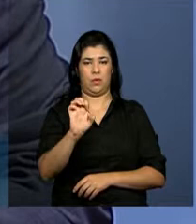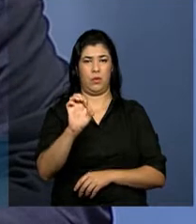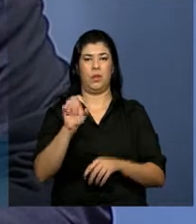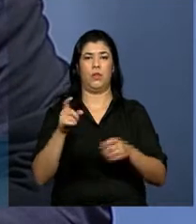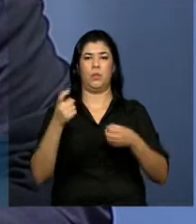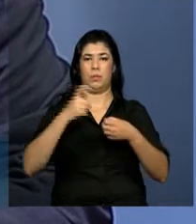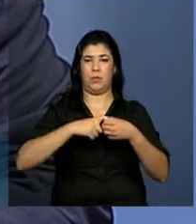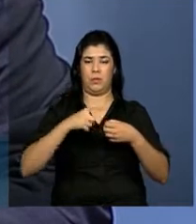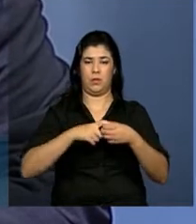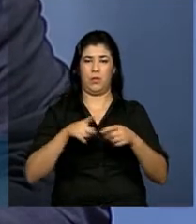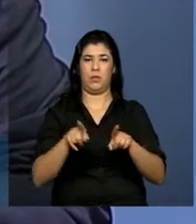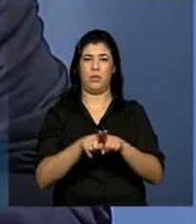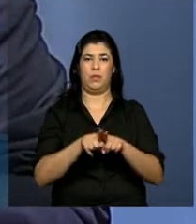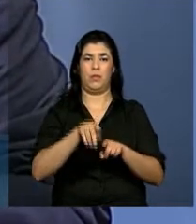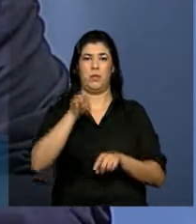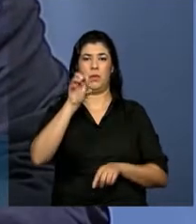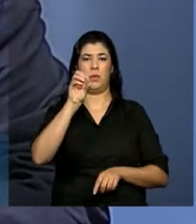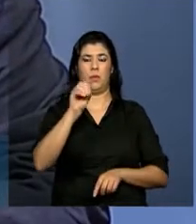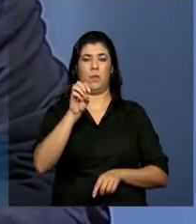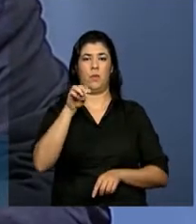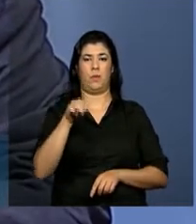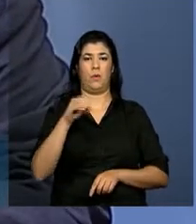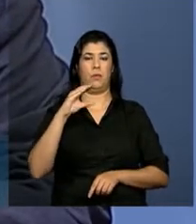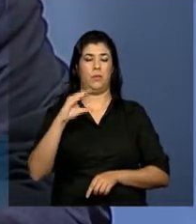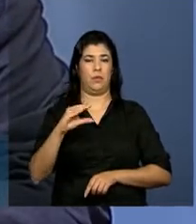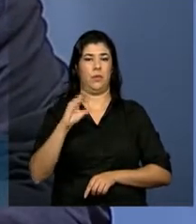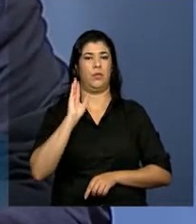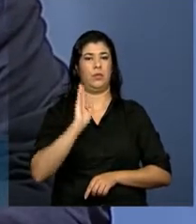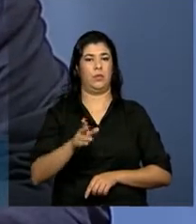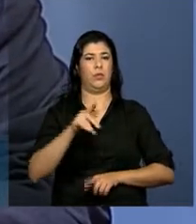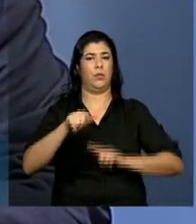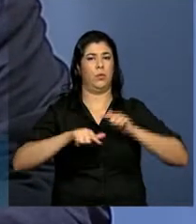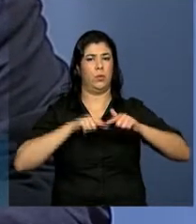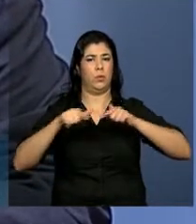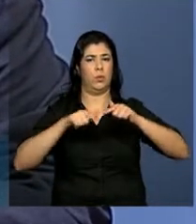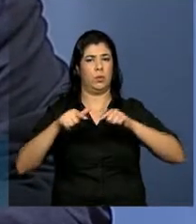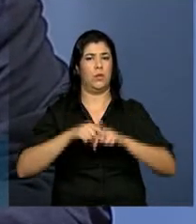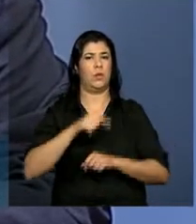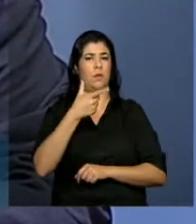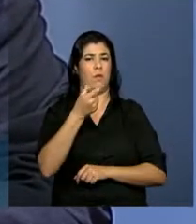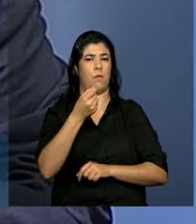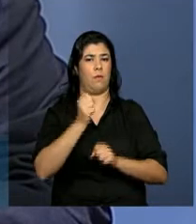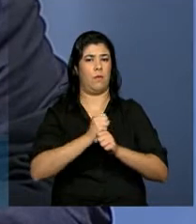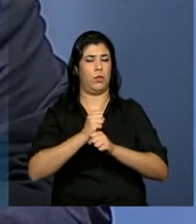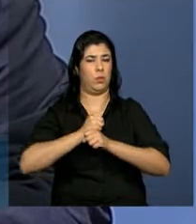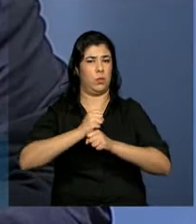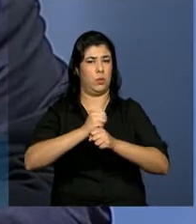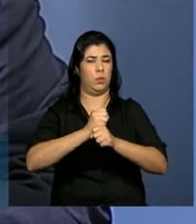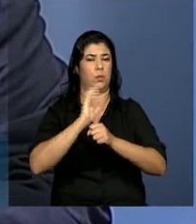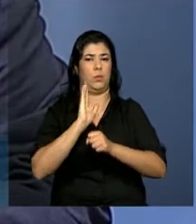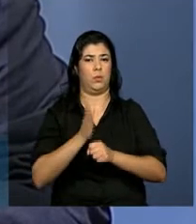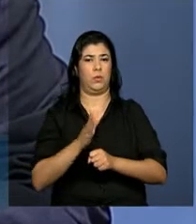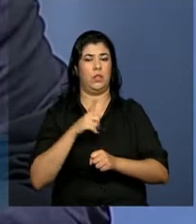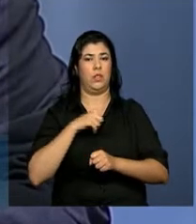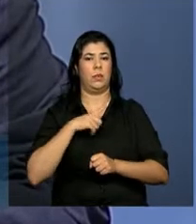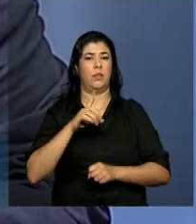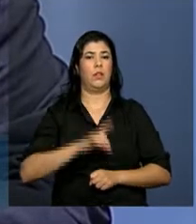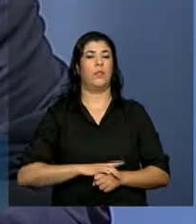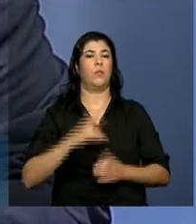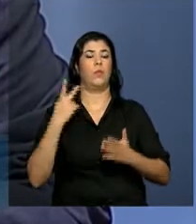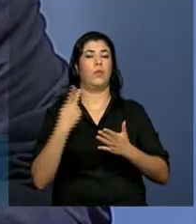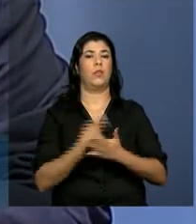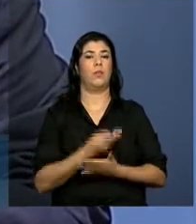também fundadores da OMC, na qual atuamos durante 20 anos. E o fato de termos hoje um diretor-geral